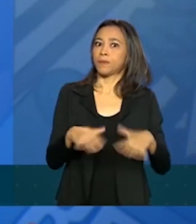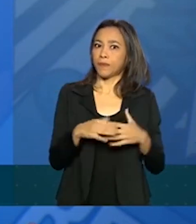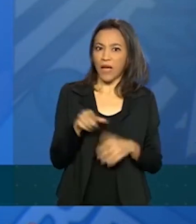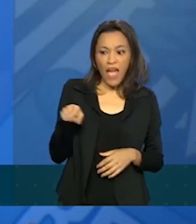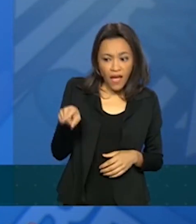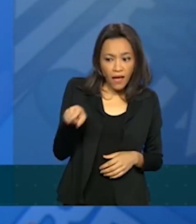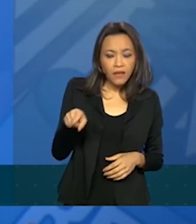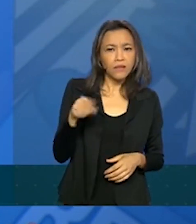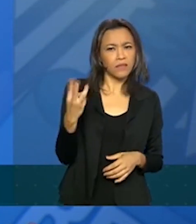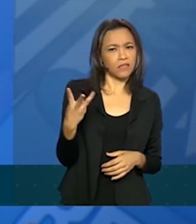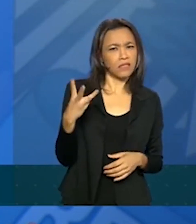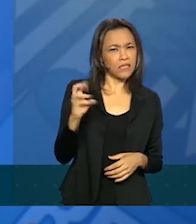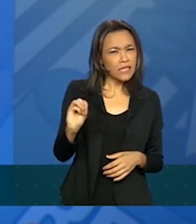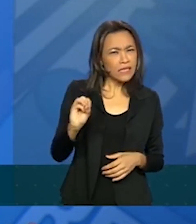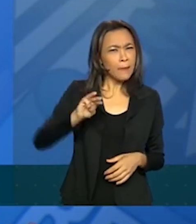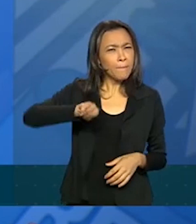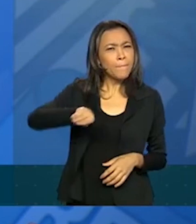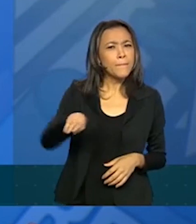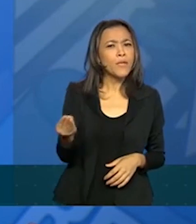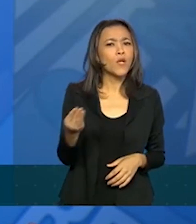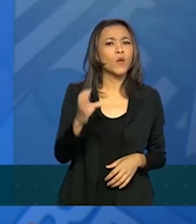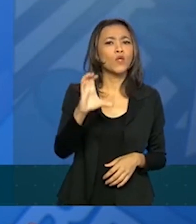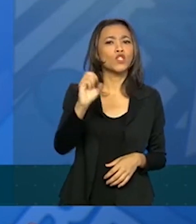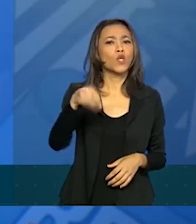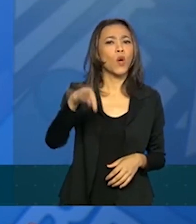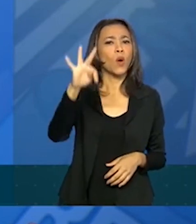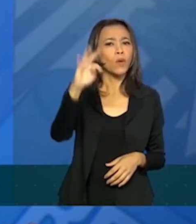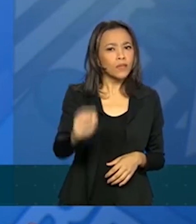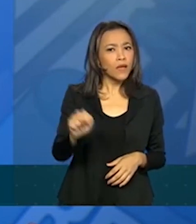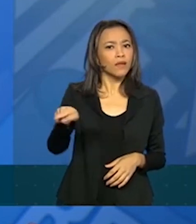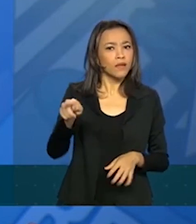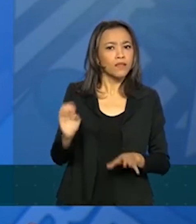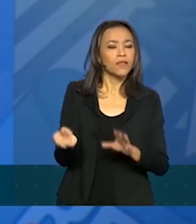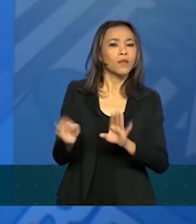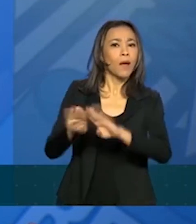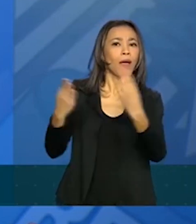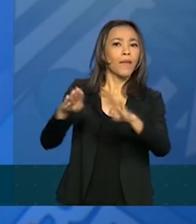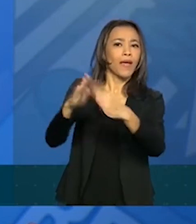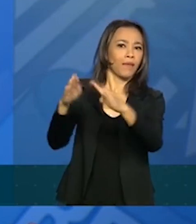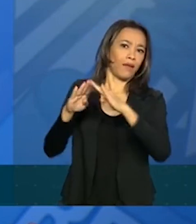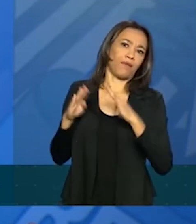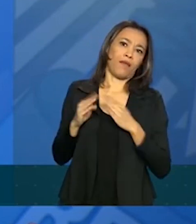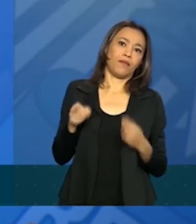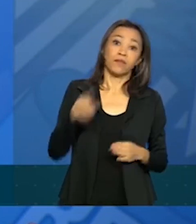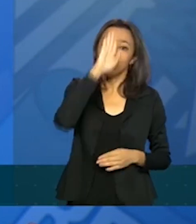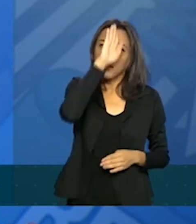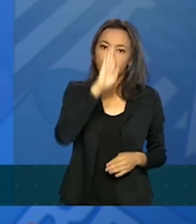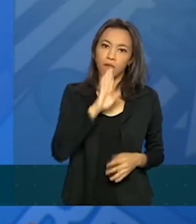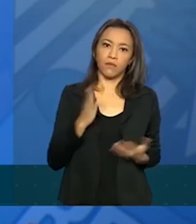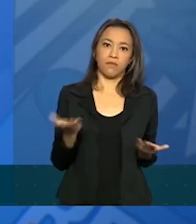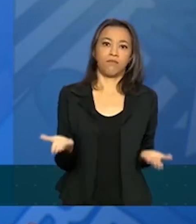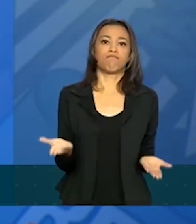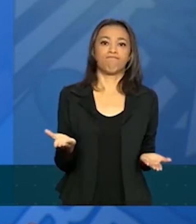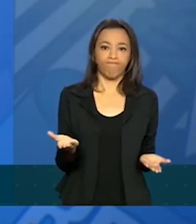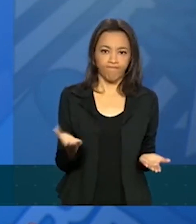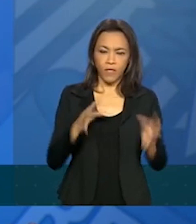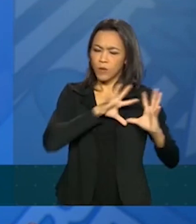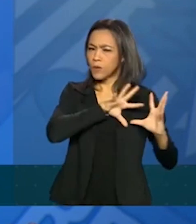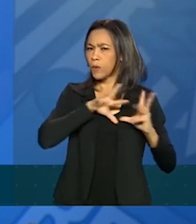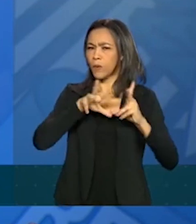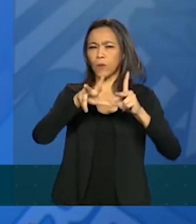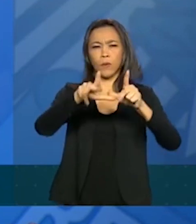30 milhões de contas estão sendo criadas de graça. Todos os